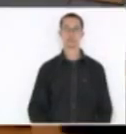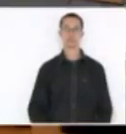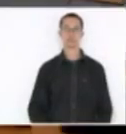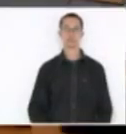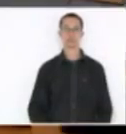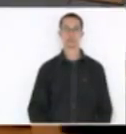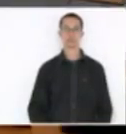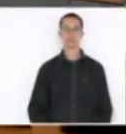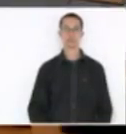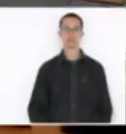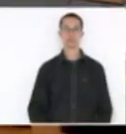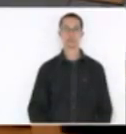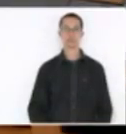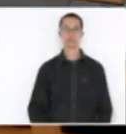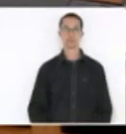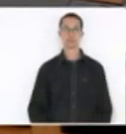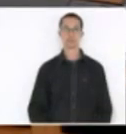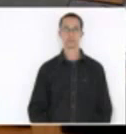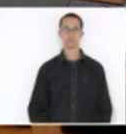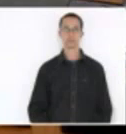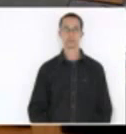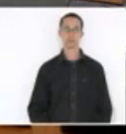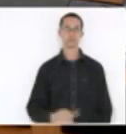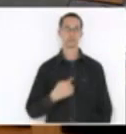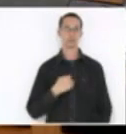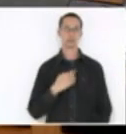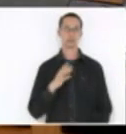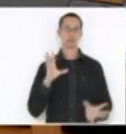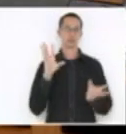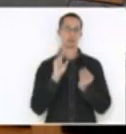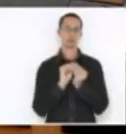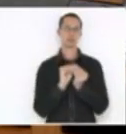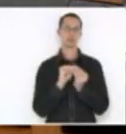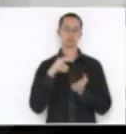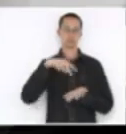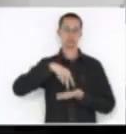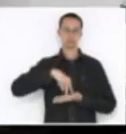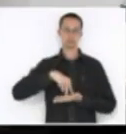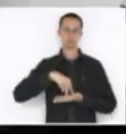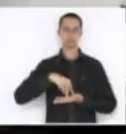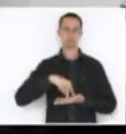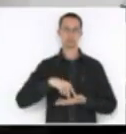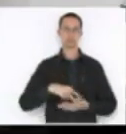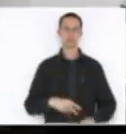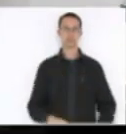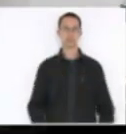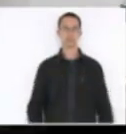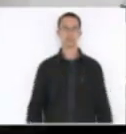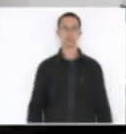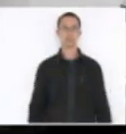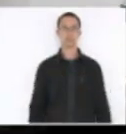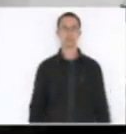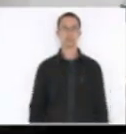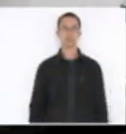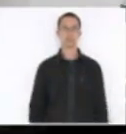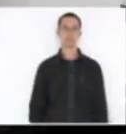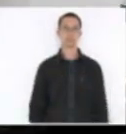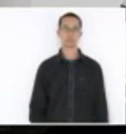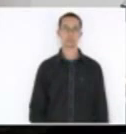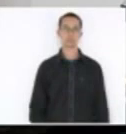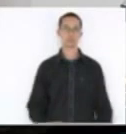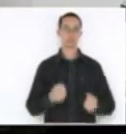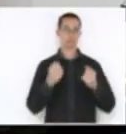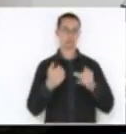Sr. Presidente, muito breve, usar a tribuna, e já vou fazer a fala sobre o